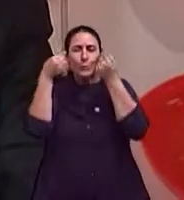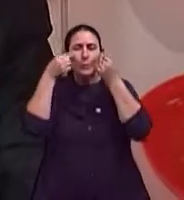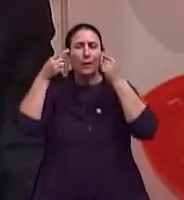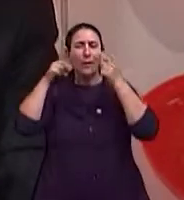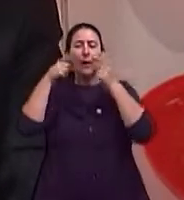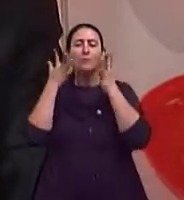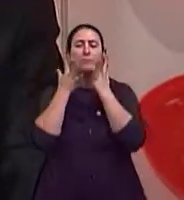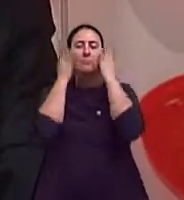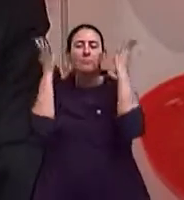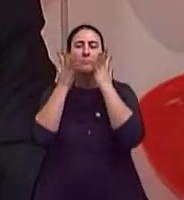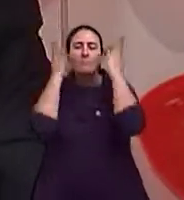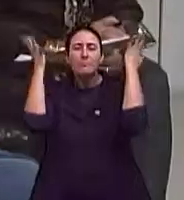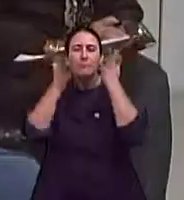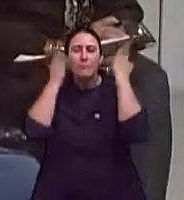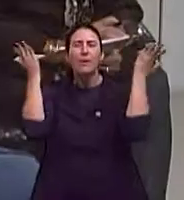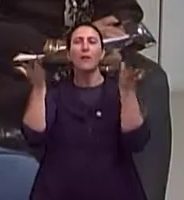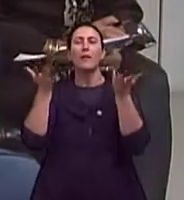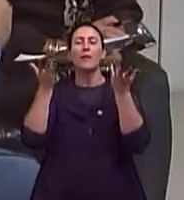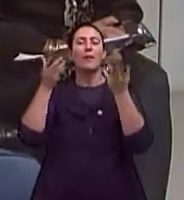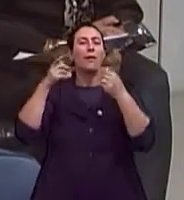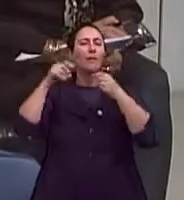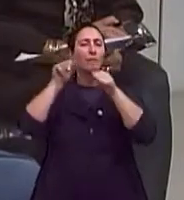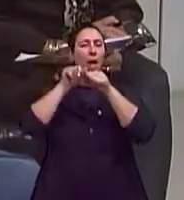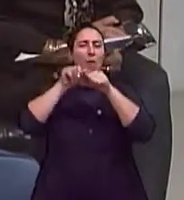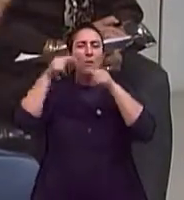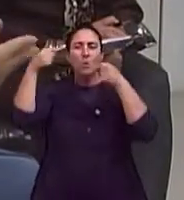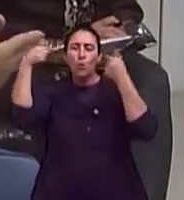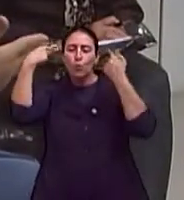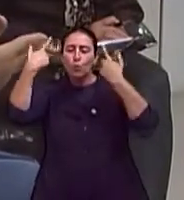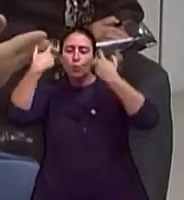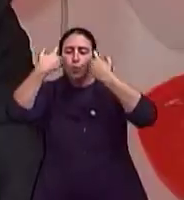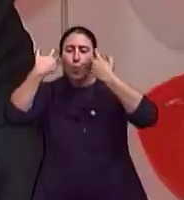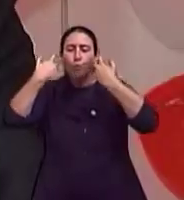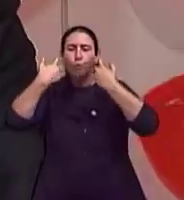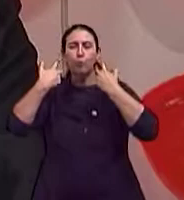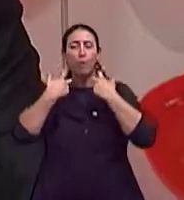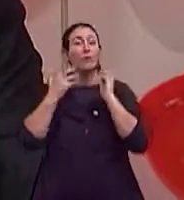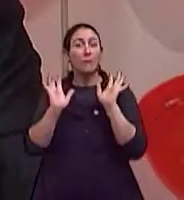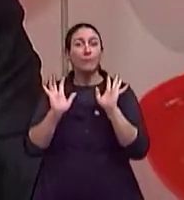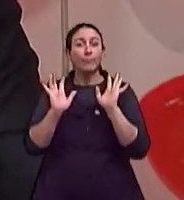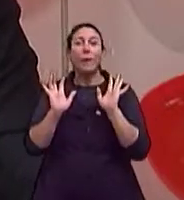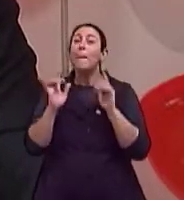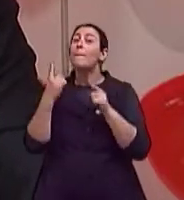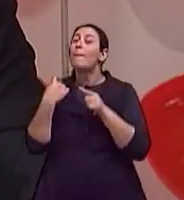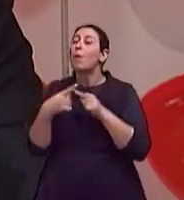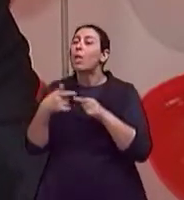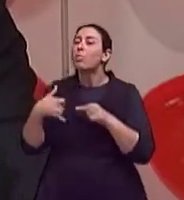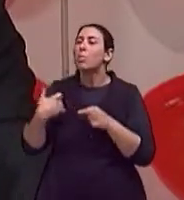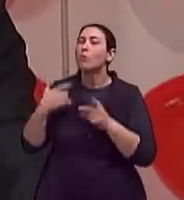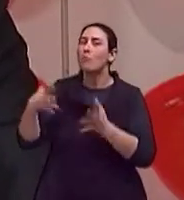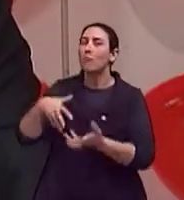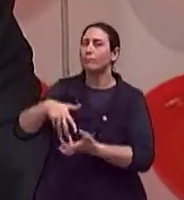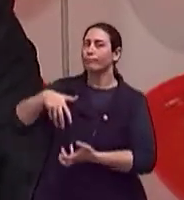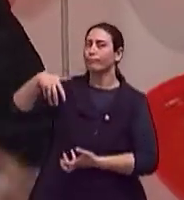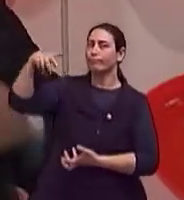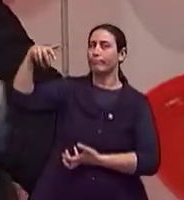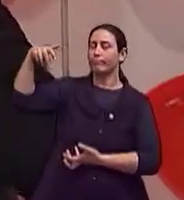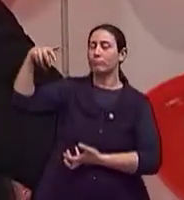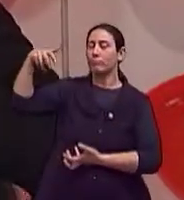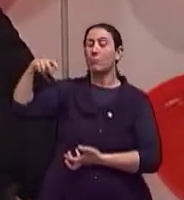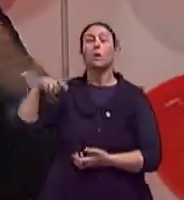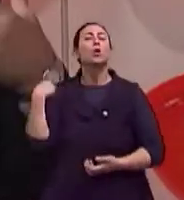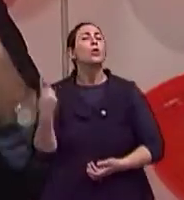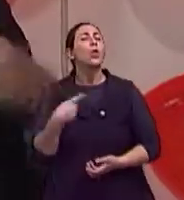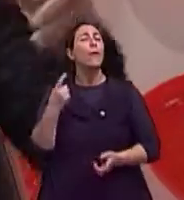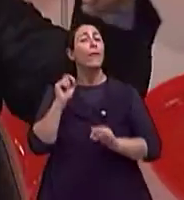químico, físico, dermoabrasão, mas depois de estar lá, dá o envelhecimento. Claro. Então, o que nós